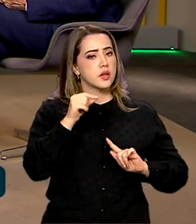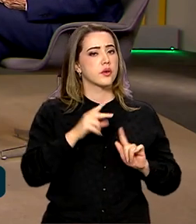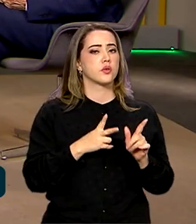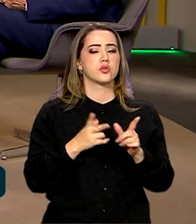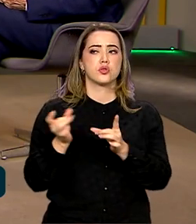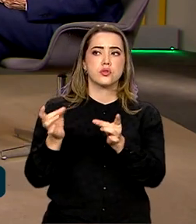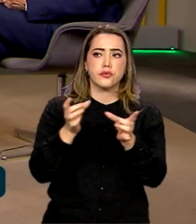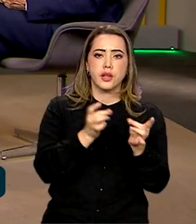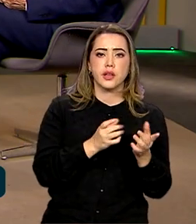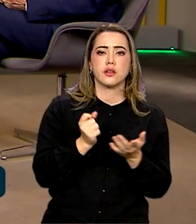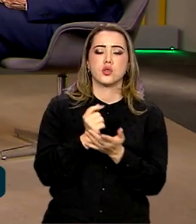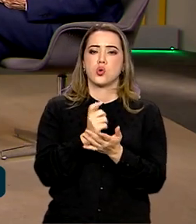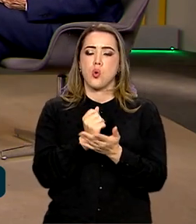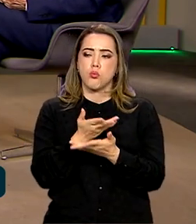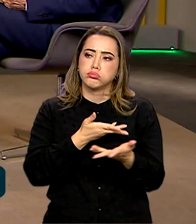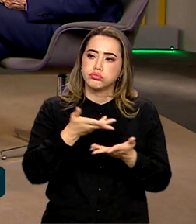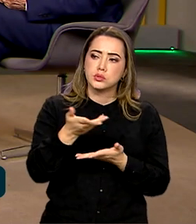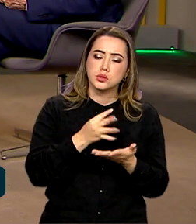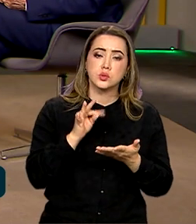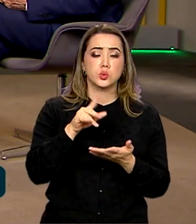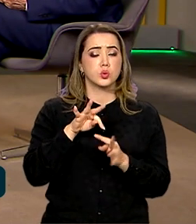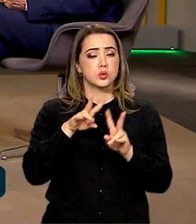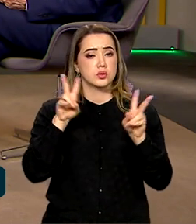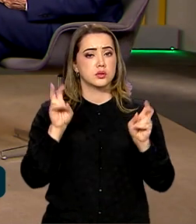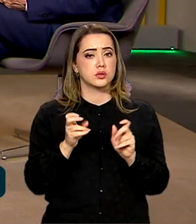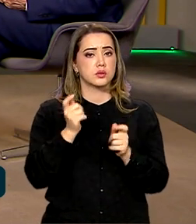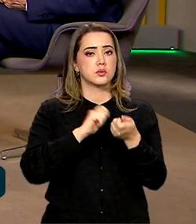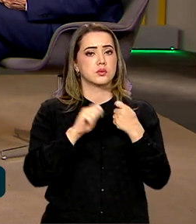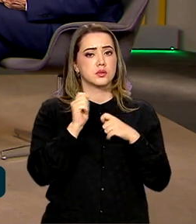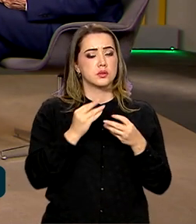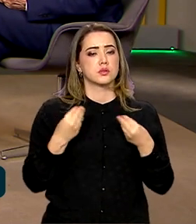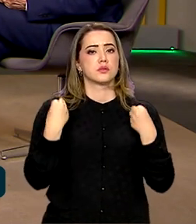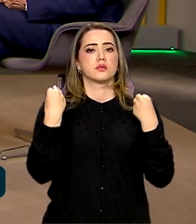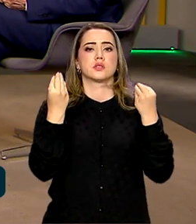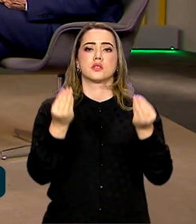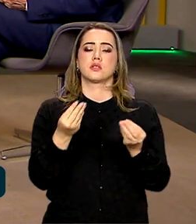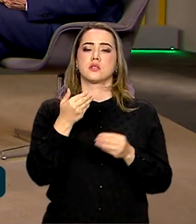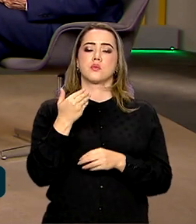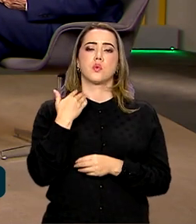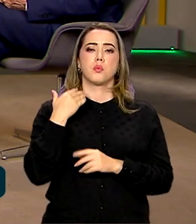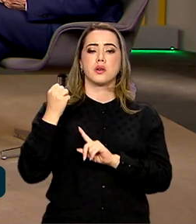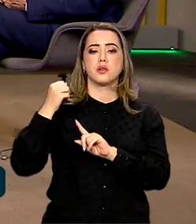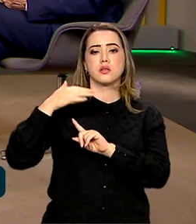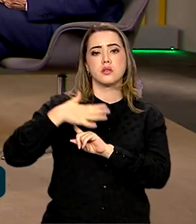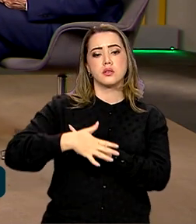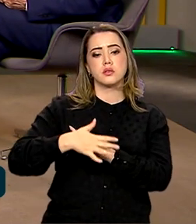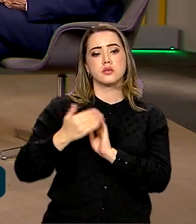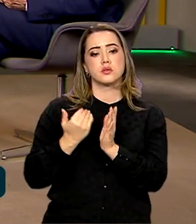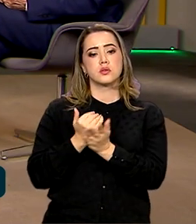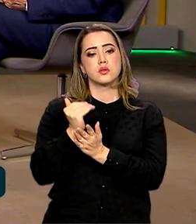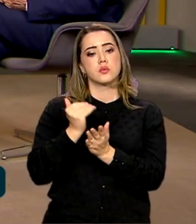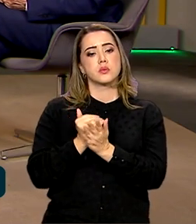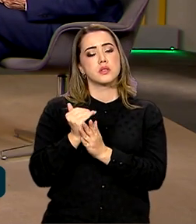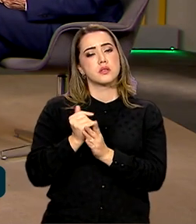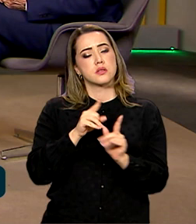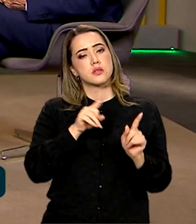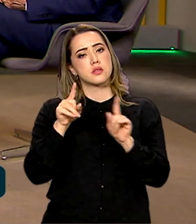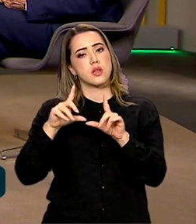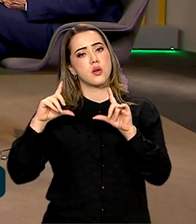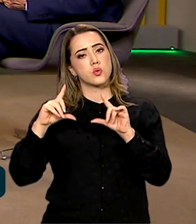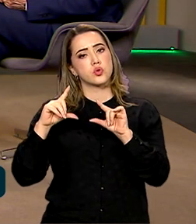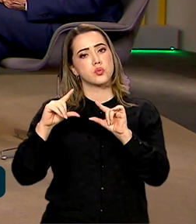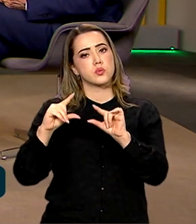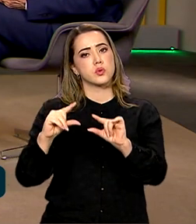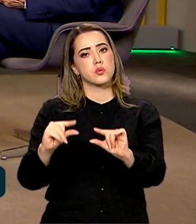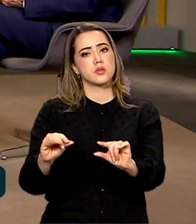comércio. seja, todas as condições econômicas estão dadas para o Banco Central iniciar uma trajetória de redução da taxa